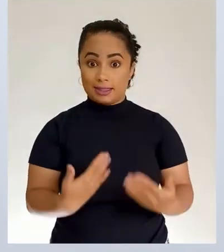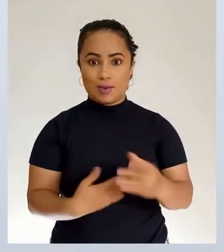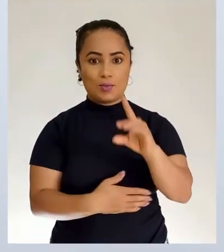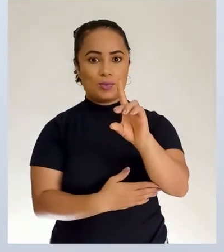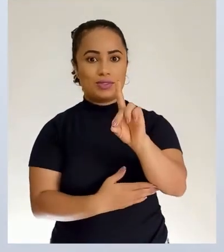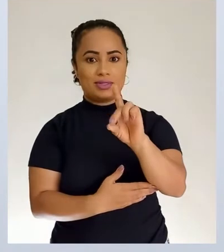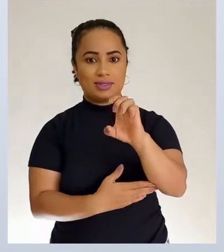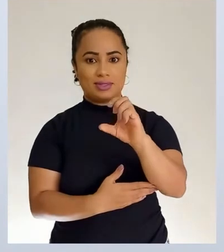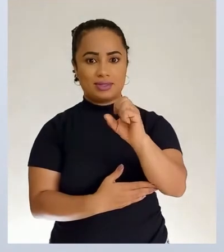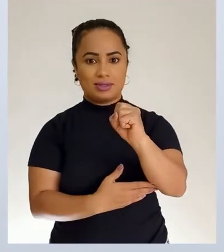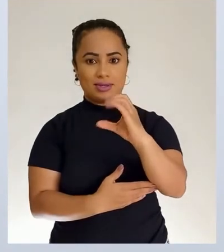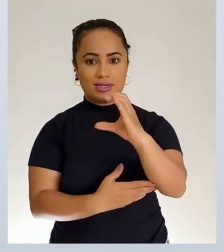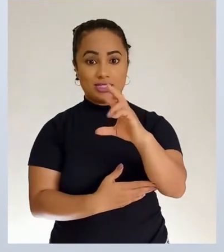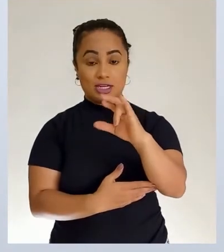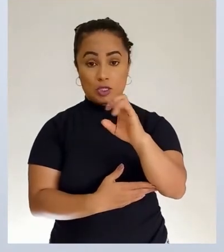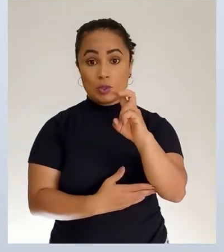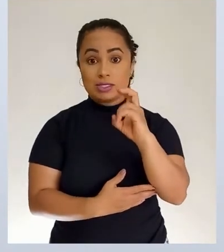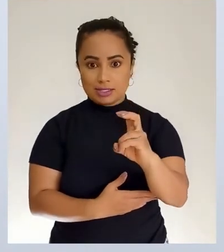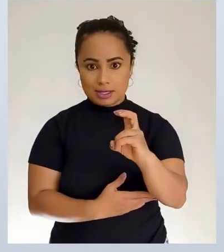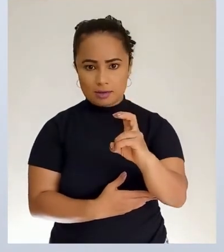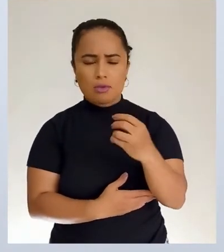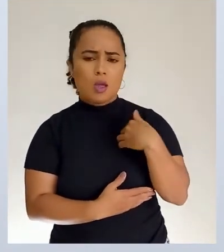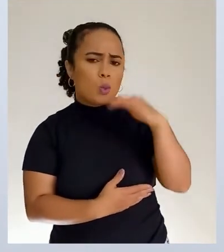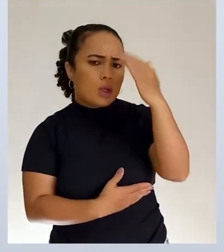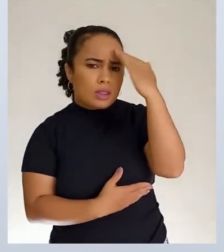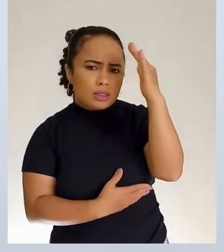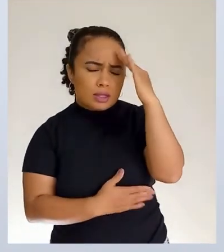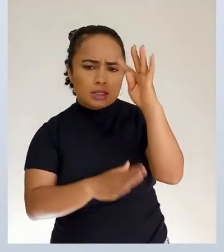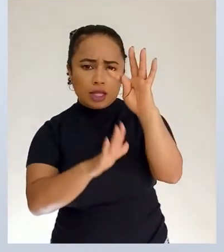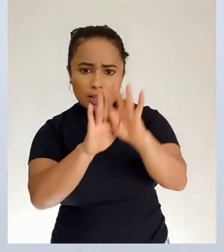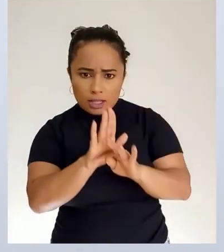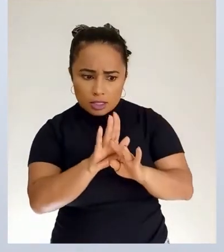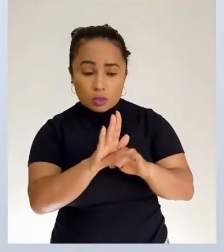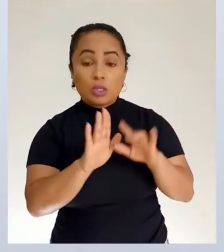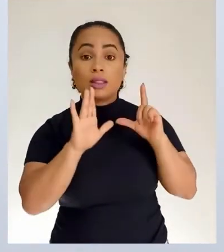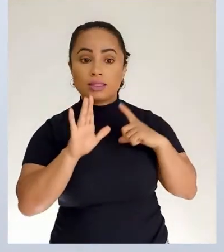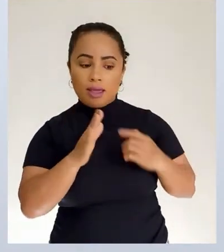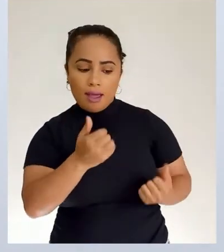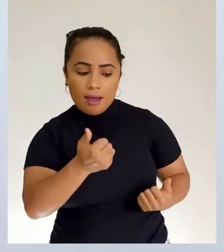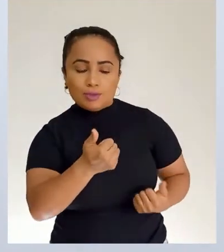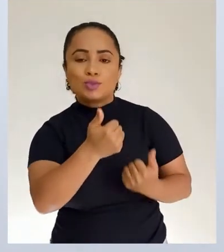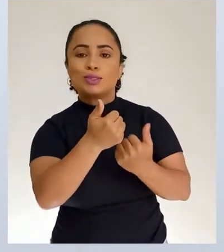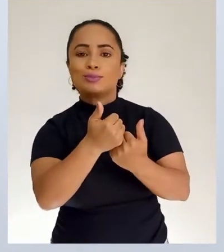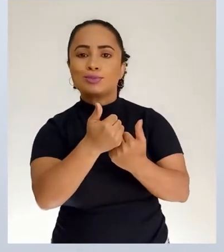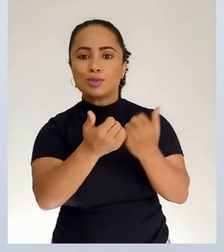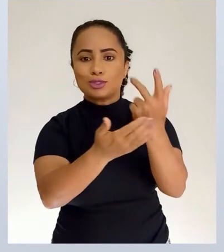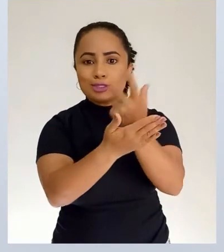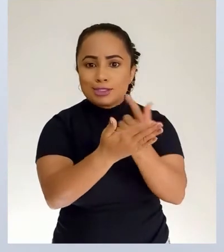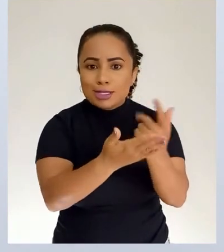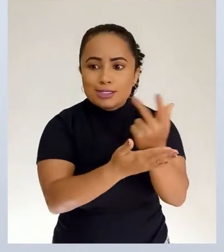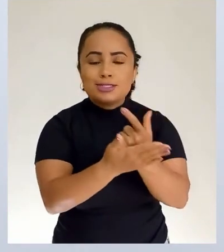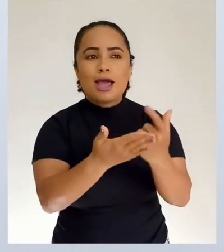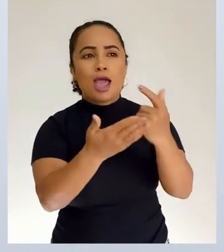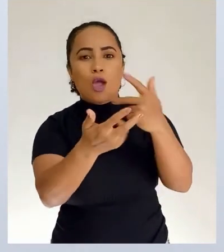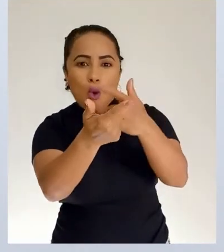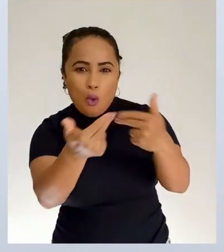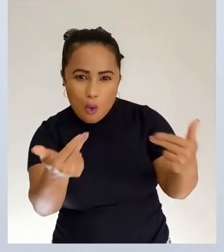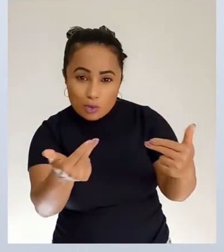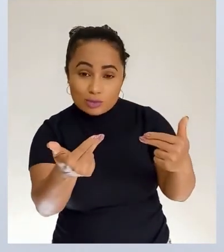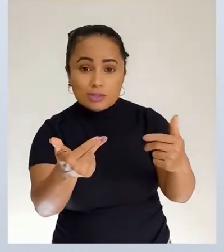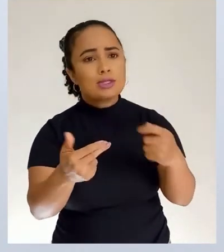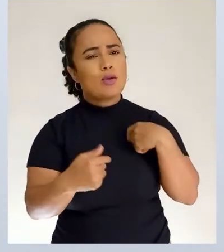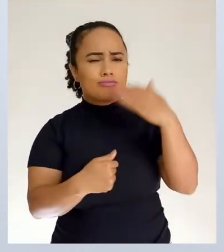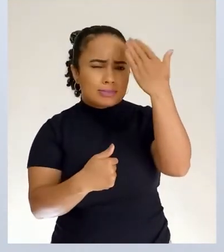auxílio de material gráfico. Atribuir sentido com a ajuda de um conjunto variado de